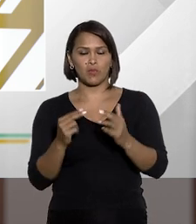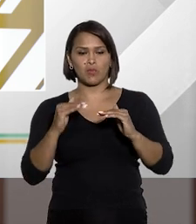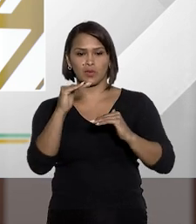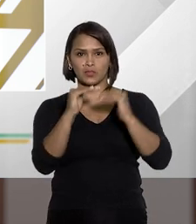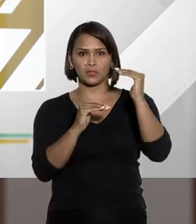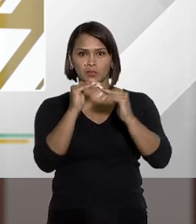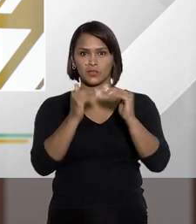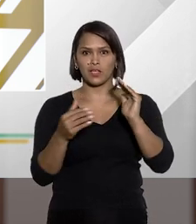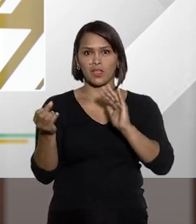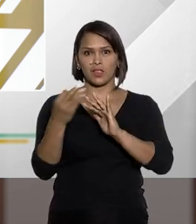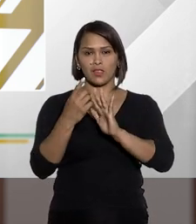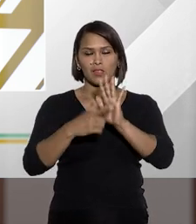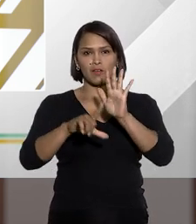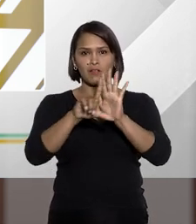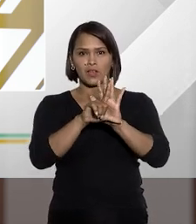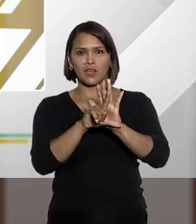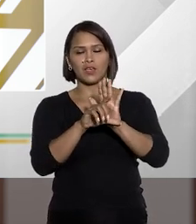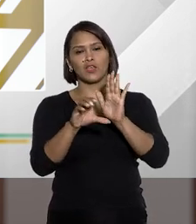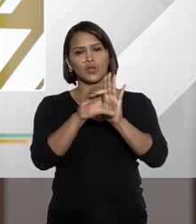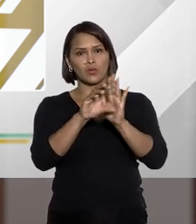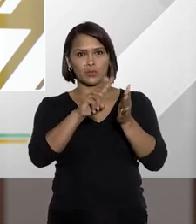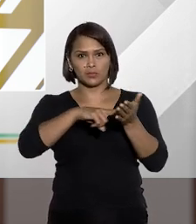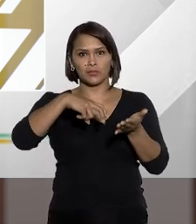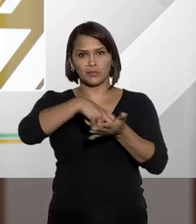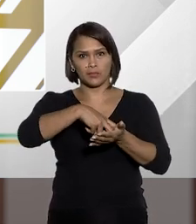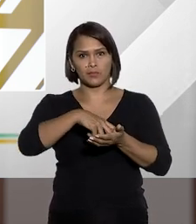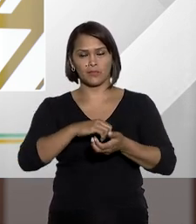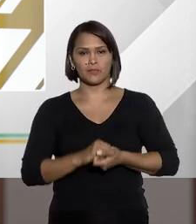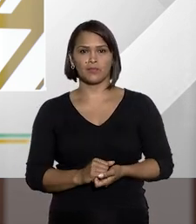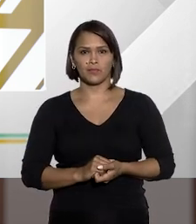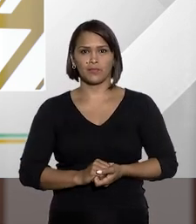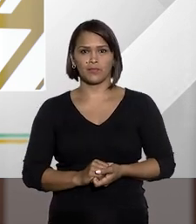simultaneamente nessa nova lei e no código penal?